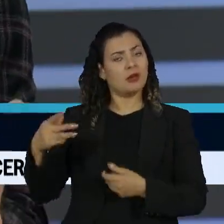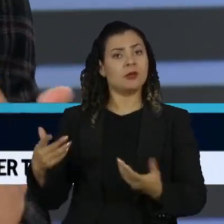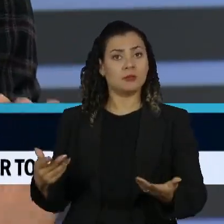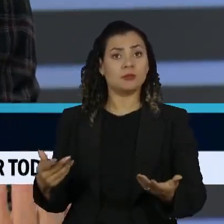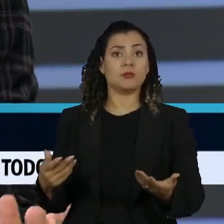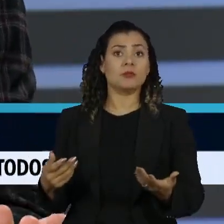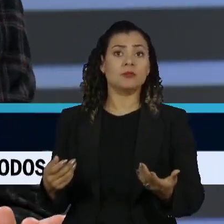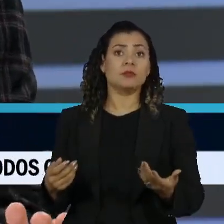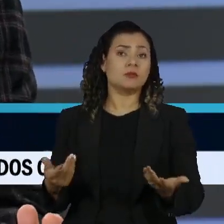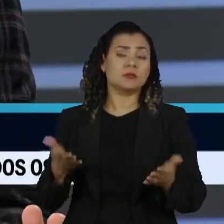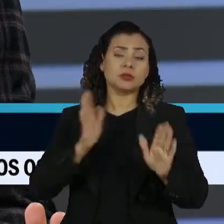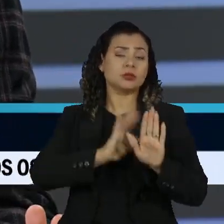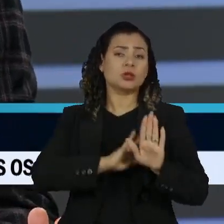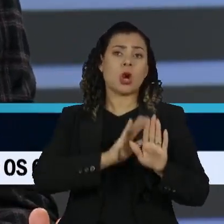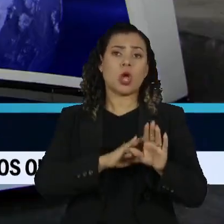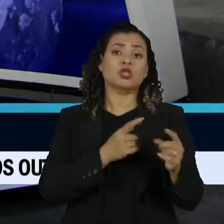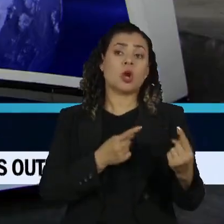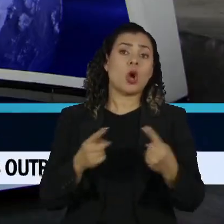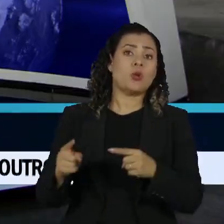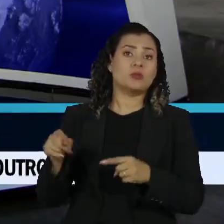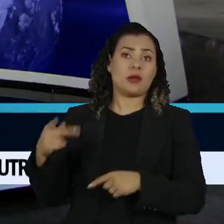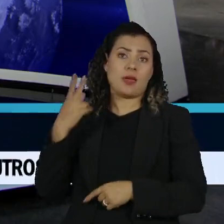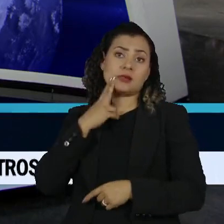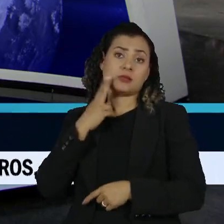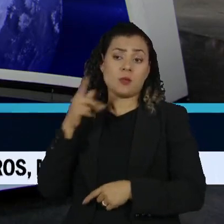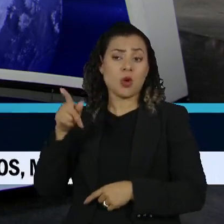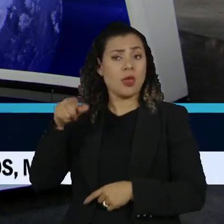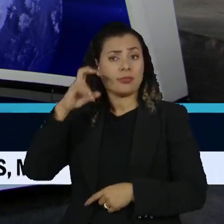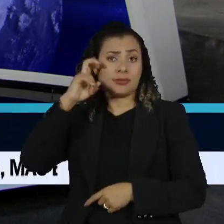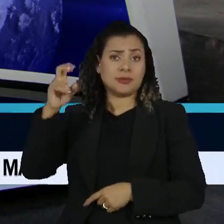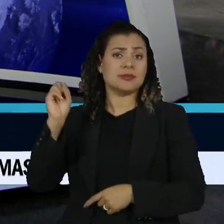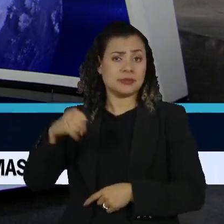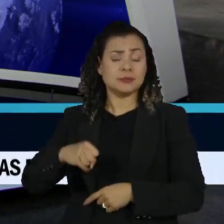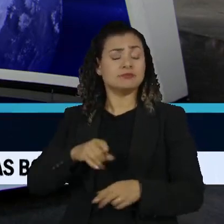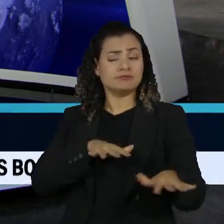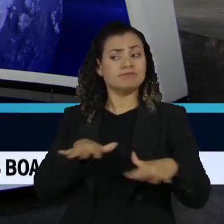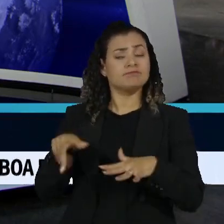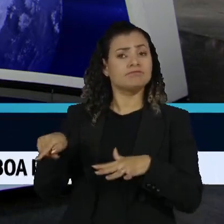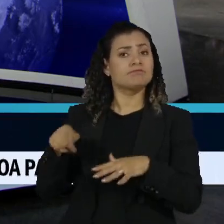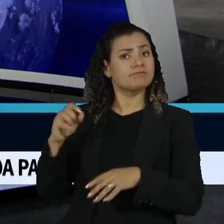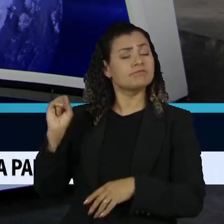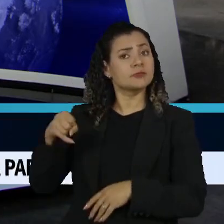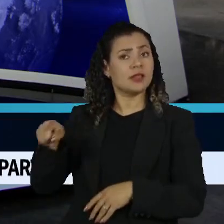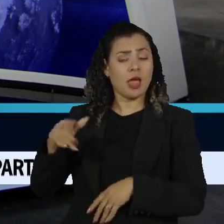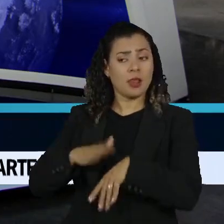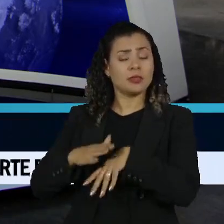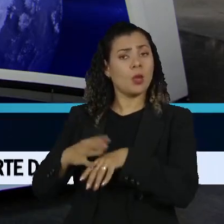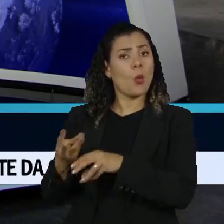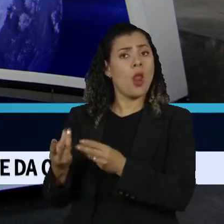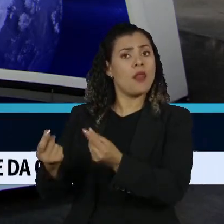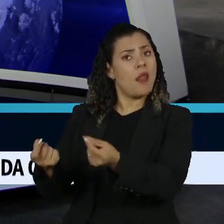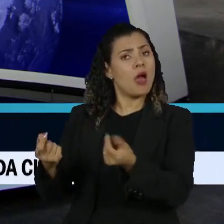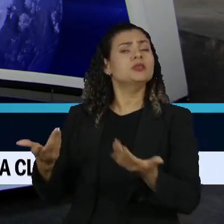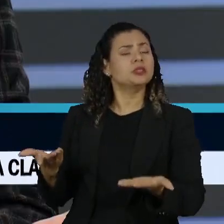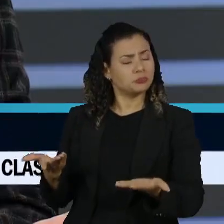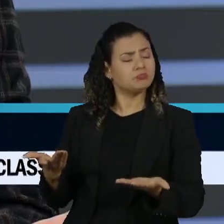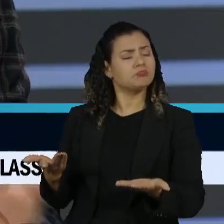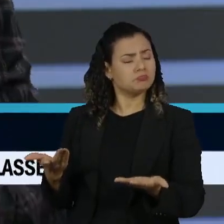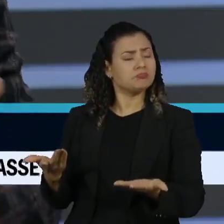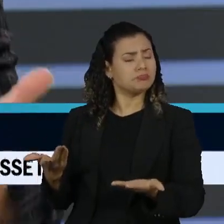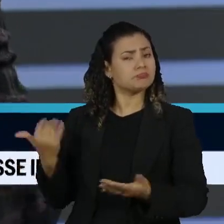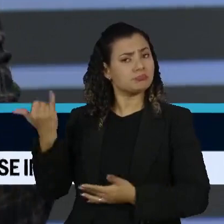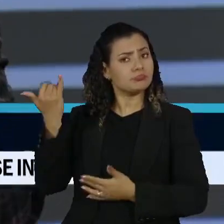ideologicamente contra a Tebet, reconhece nela uma mulher com muitas qualidades.